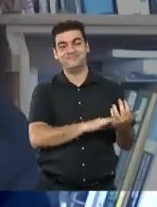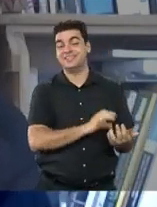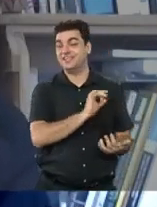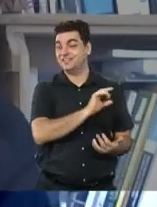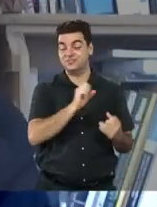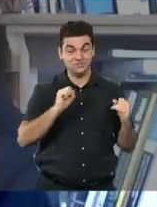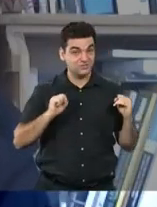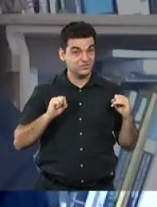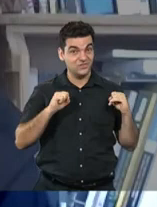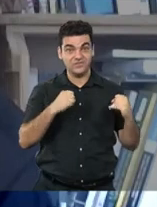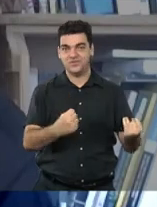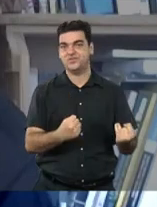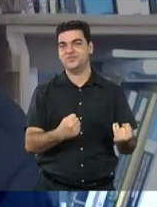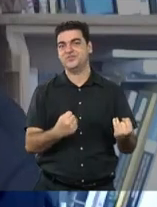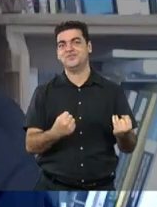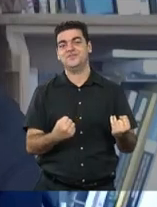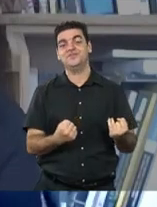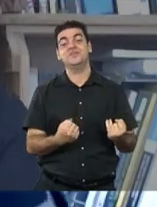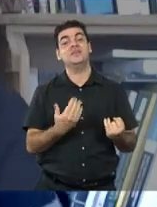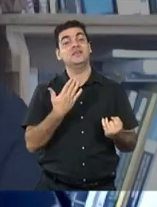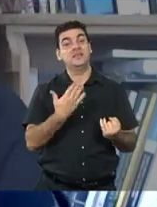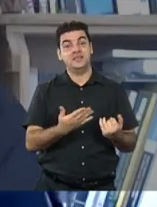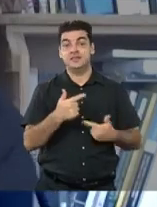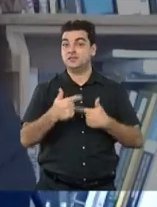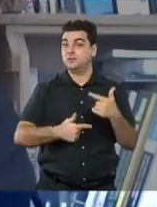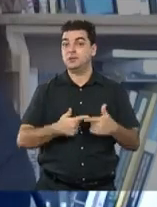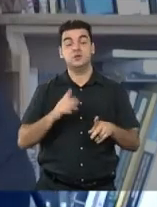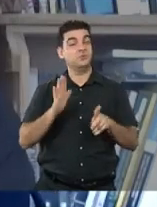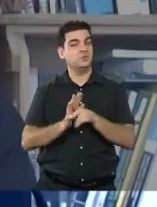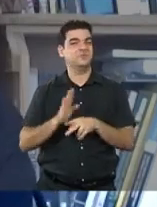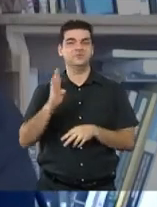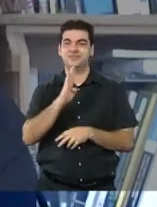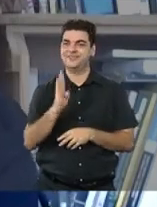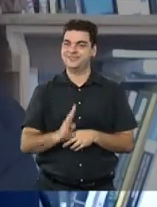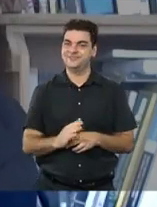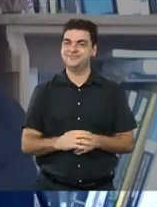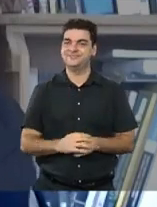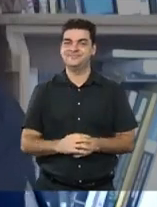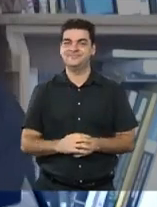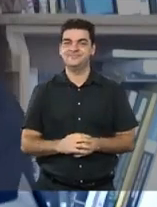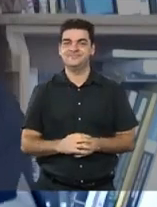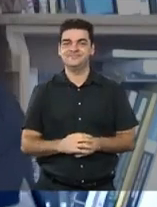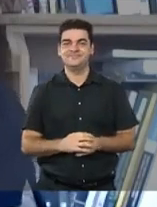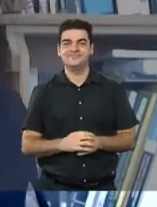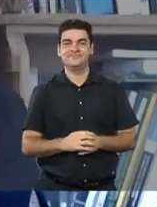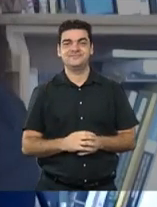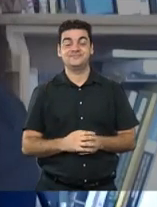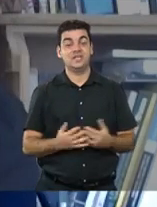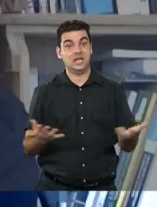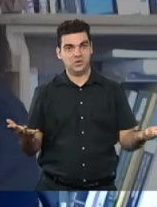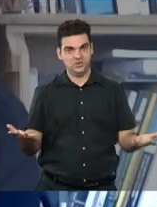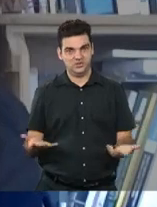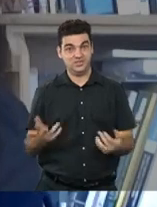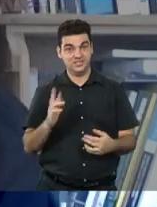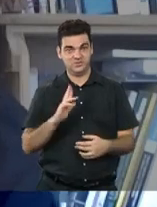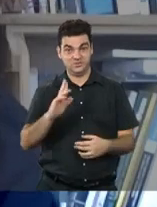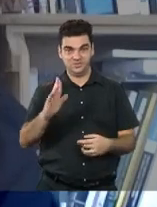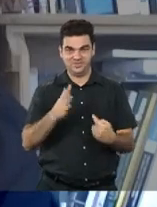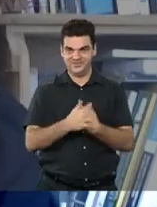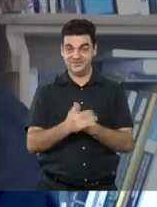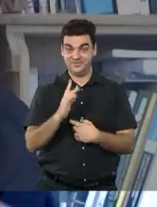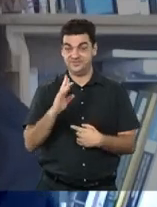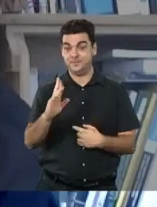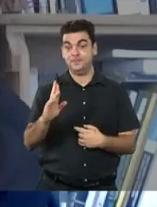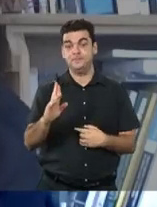sua história e pela sua construção, que é uma construção do país também. E, respondendo, acho que